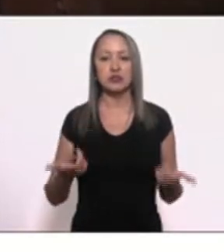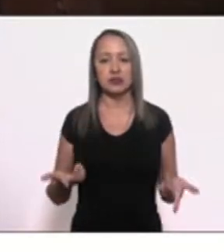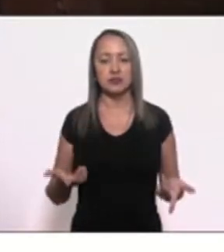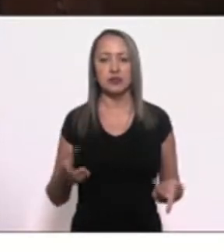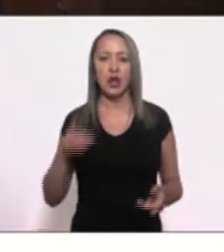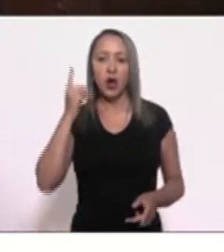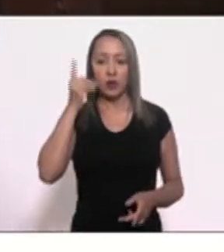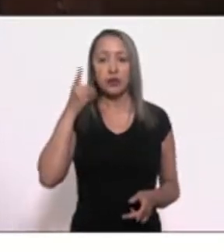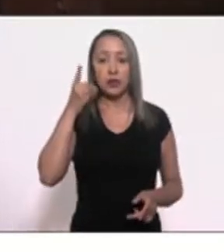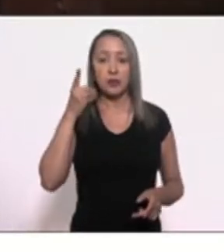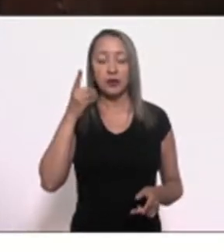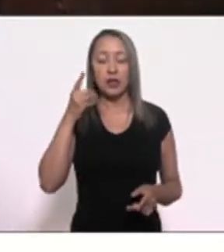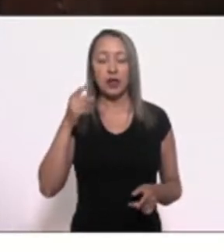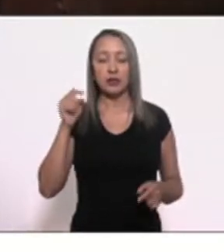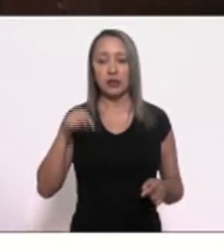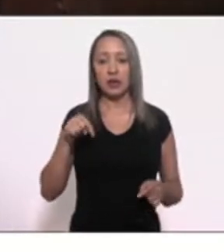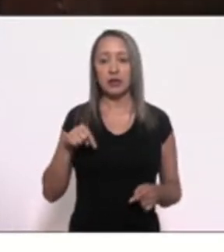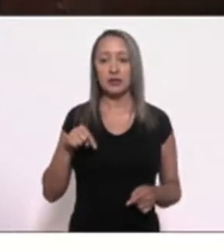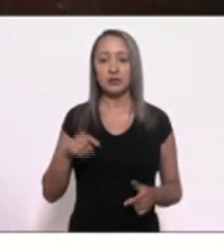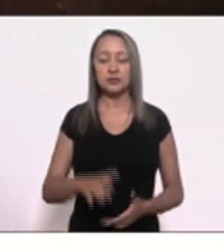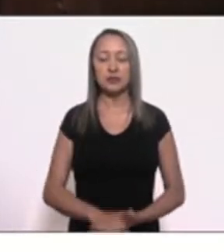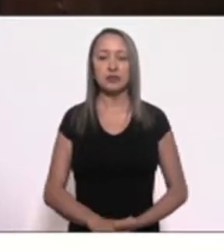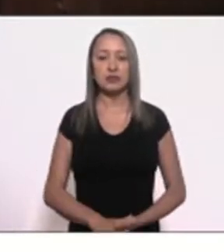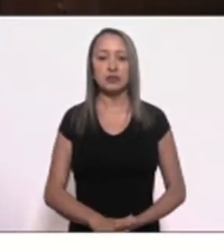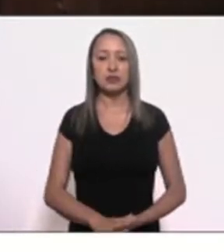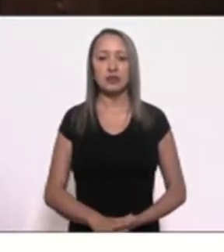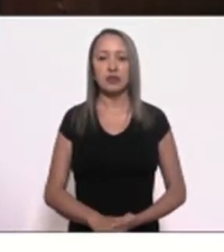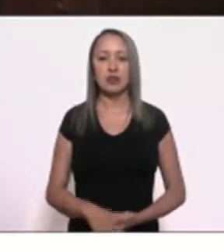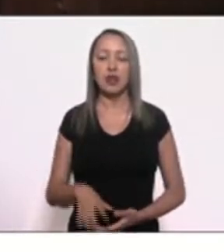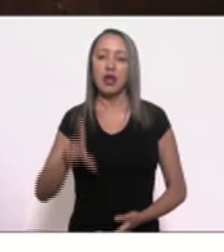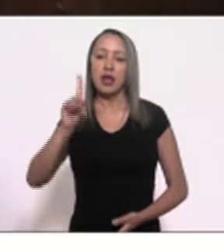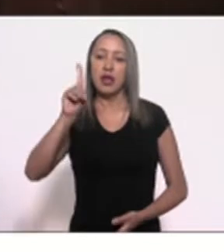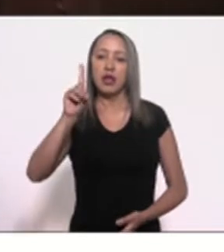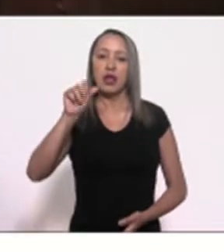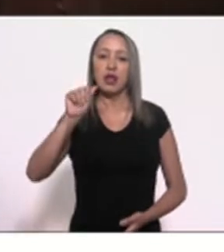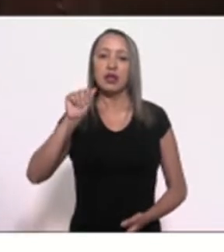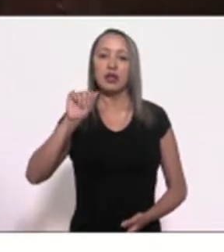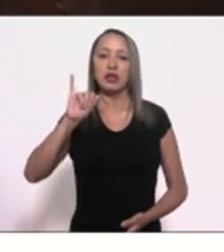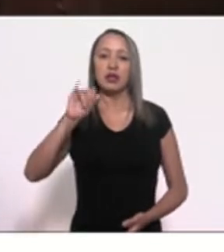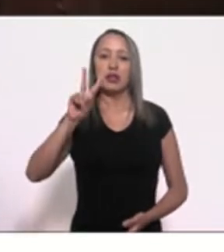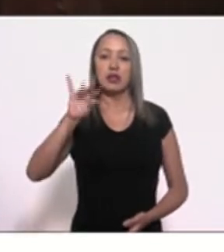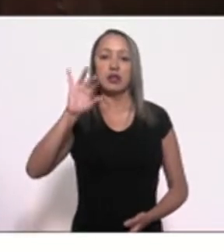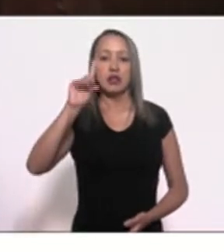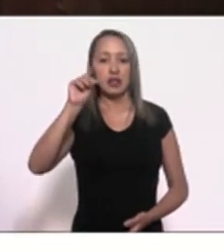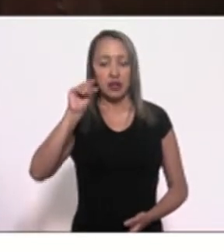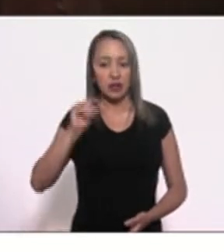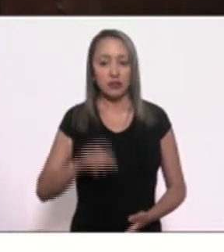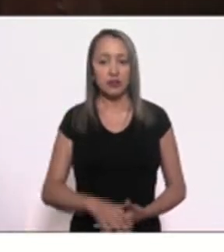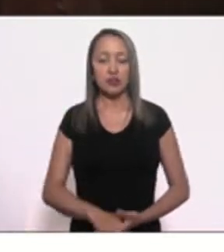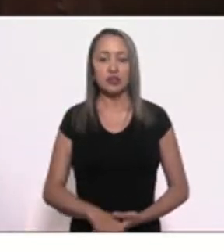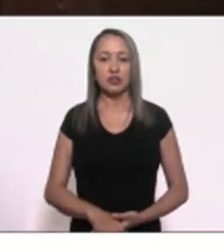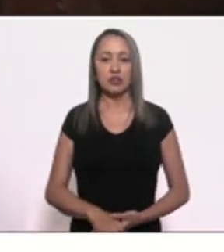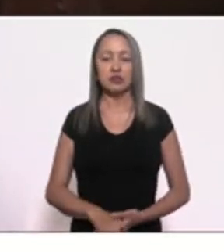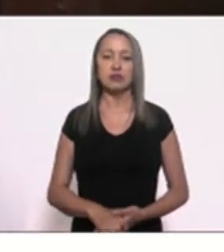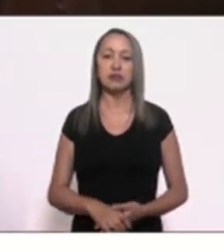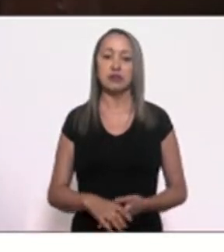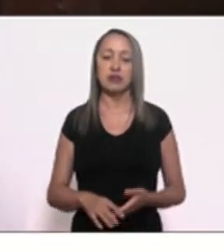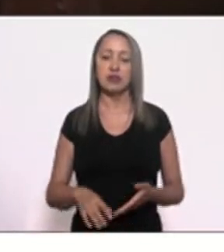após ouvir que o senhor David Miranda está citado no COAF,